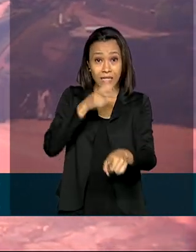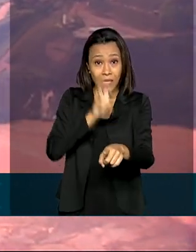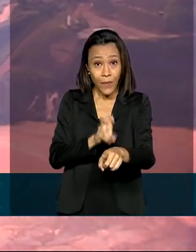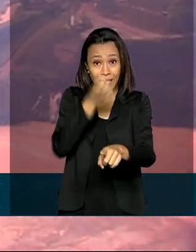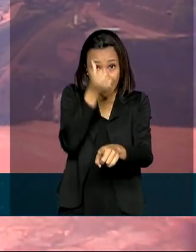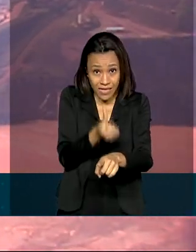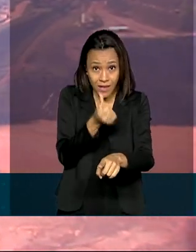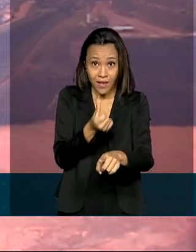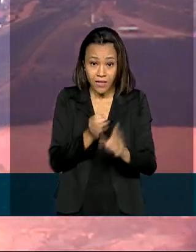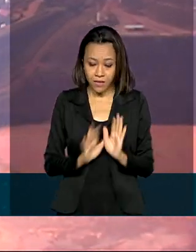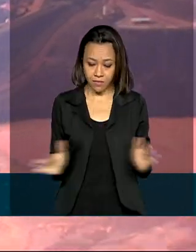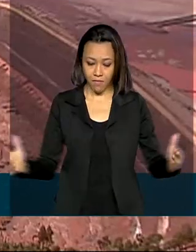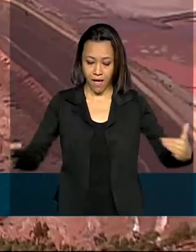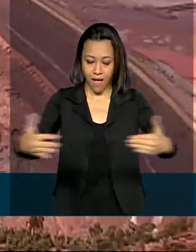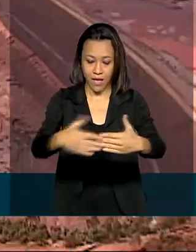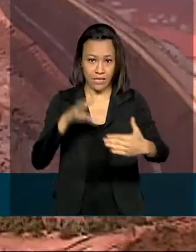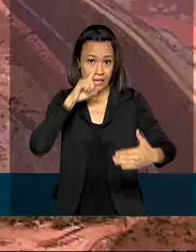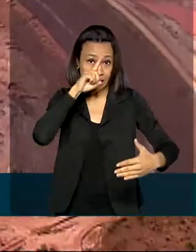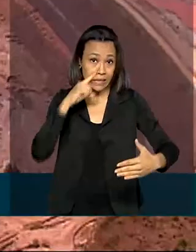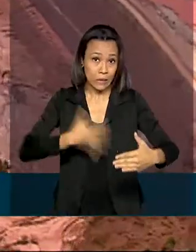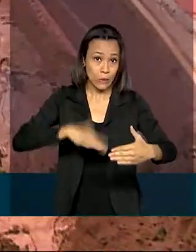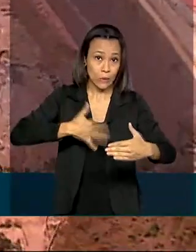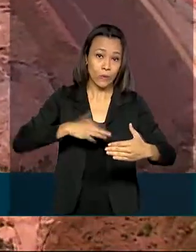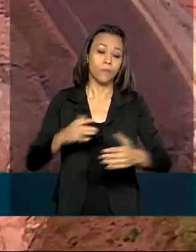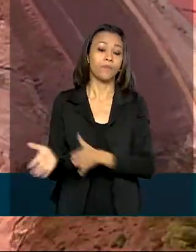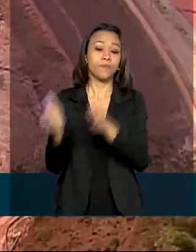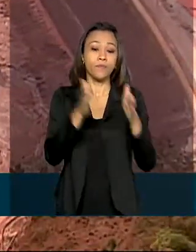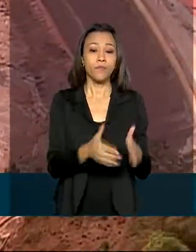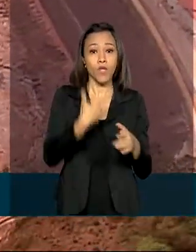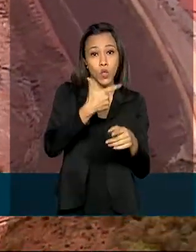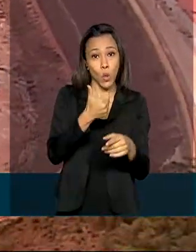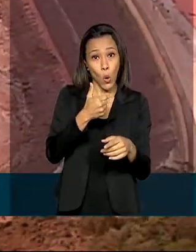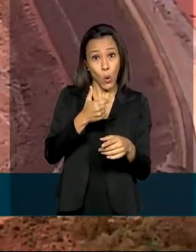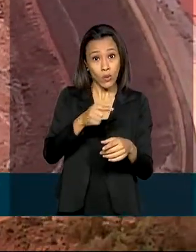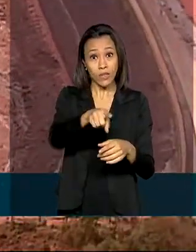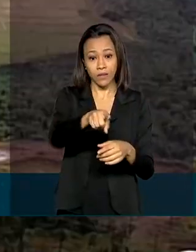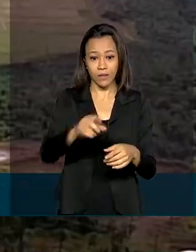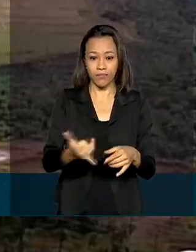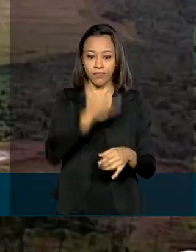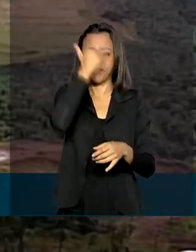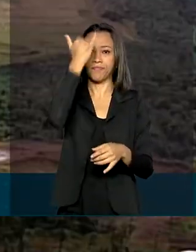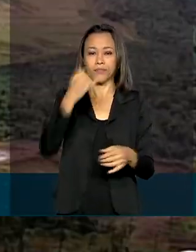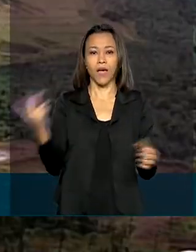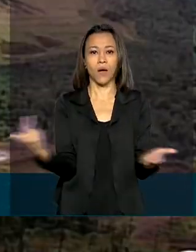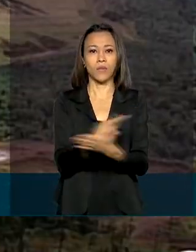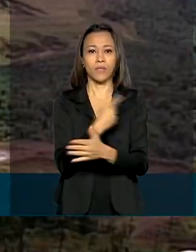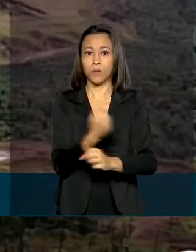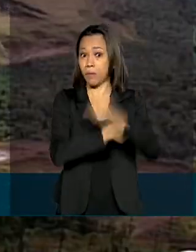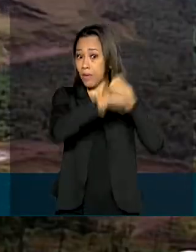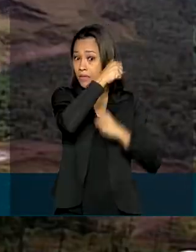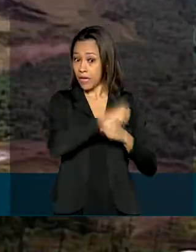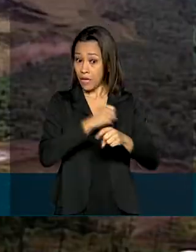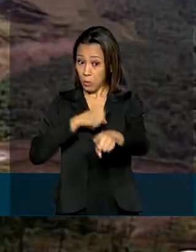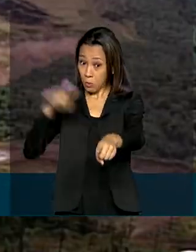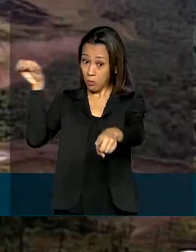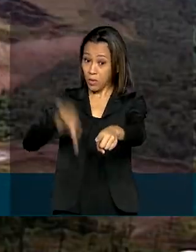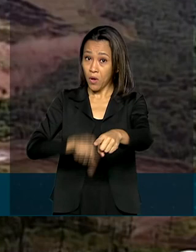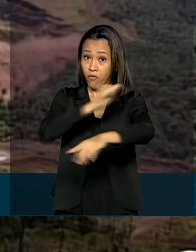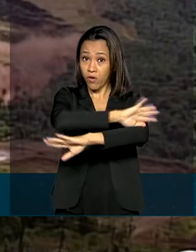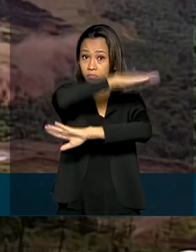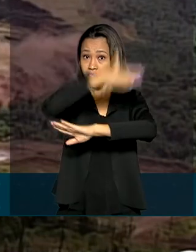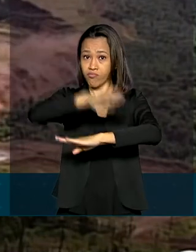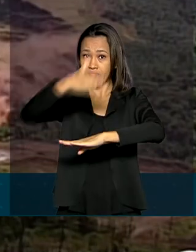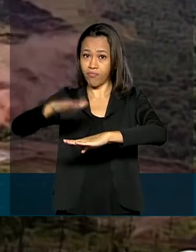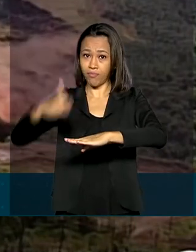classificadas como críticas. 12 acidentes foram registrados no ano passado. O mais grave foi o de Brumadinho, em